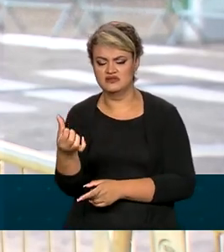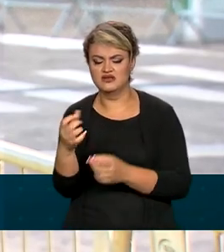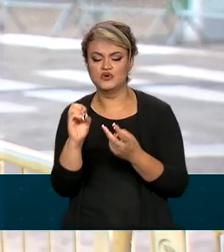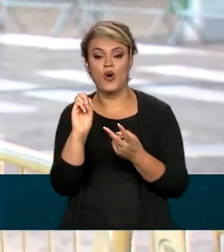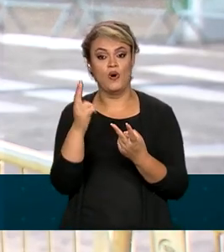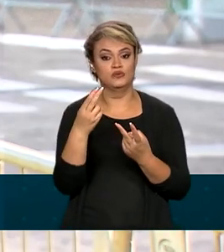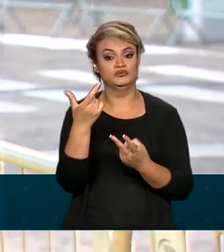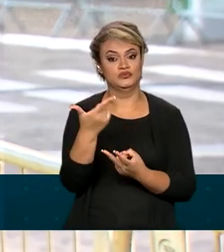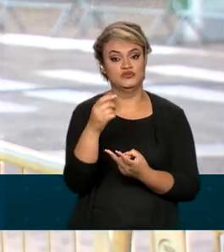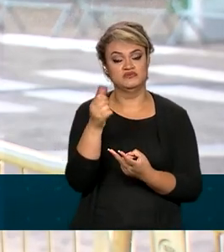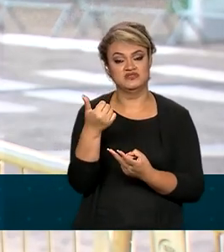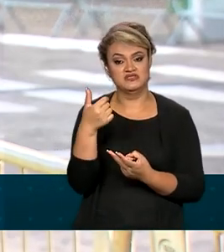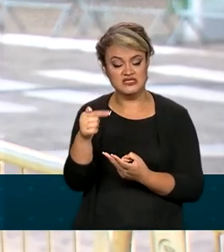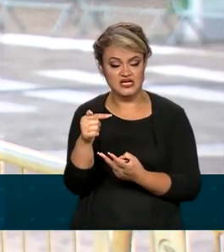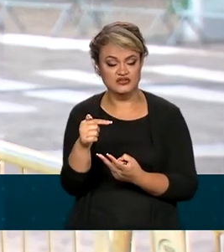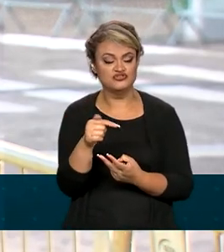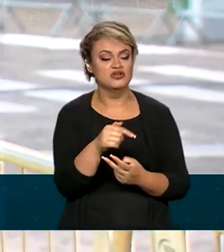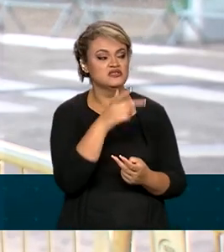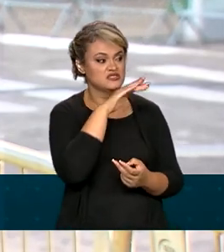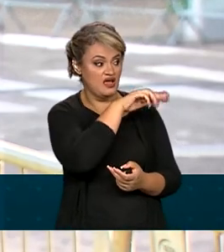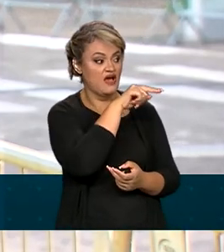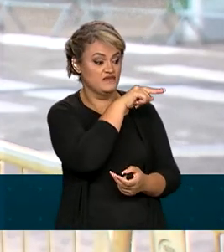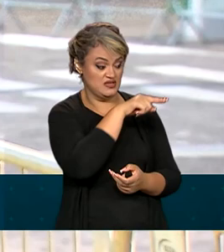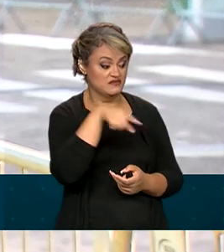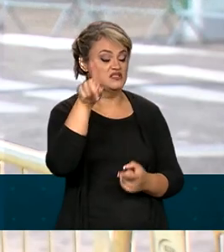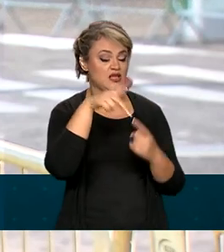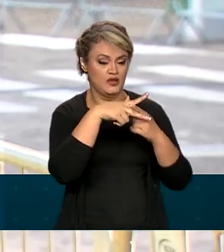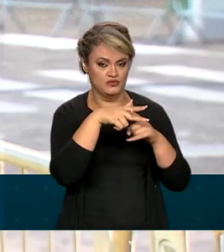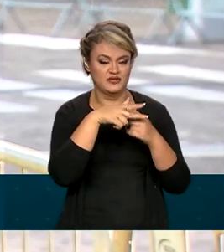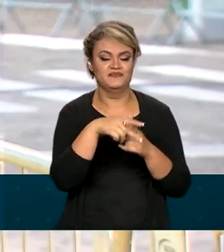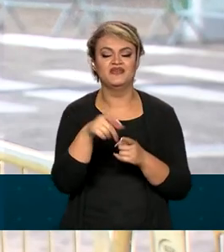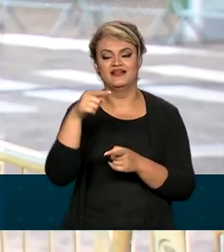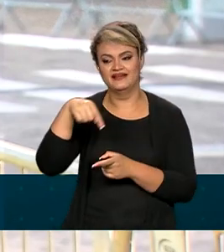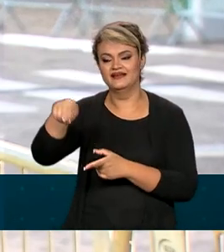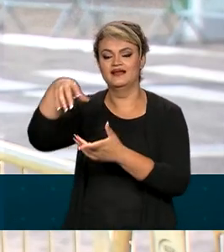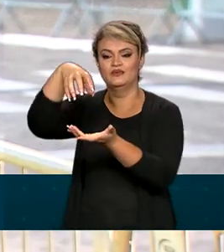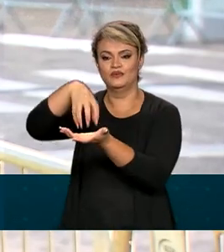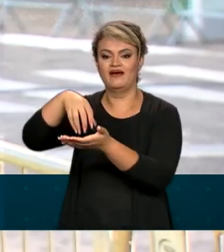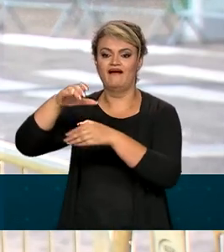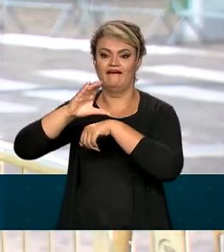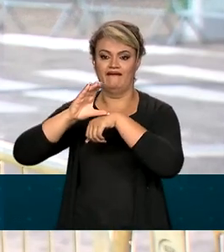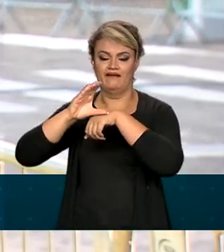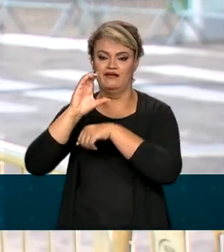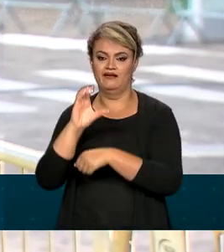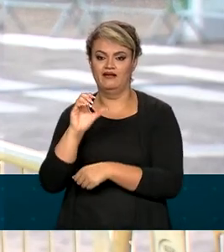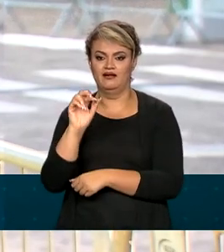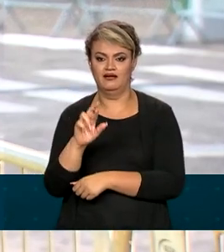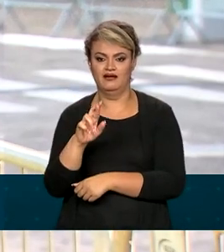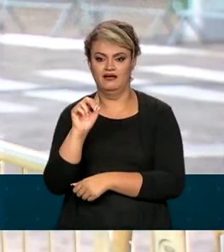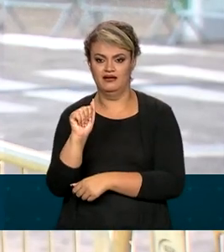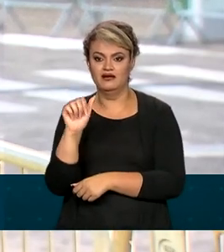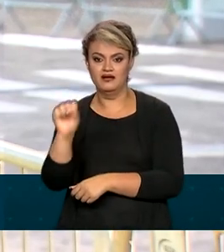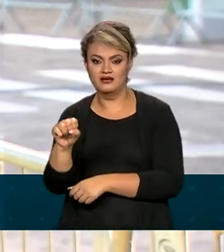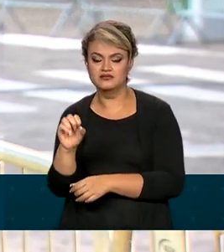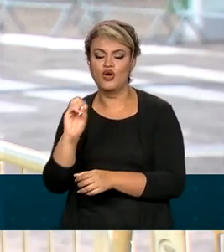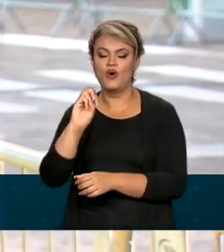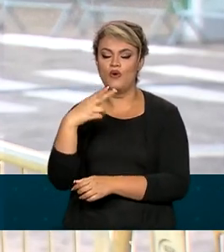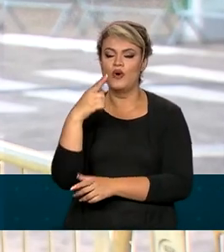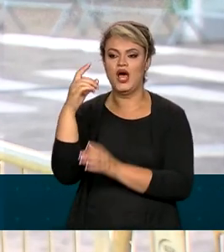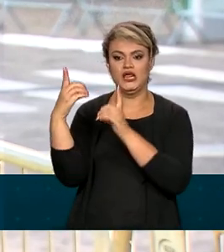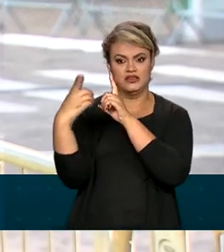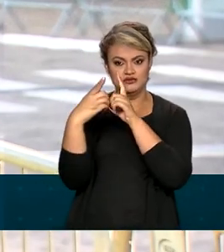convocado para essa revisão deve comparecer a um centro de referência de assistência social CRAS ou a posto de atendimento